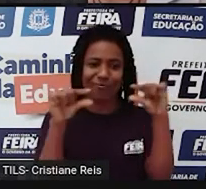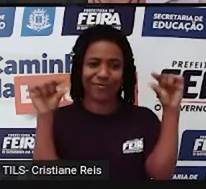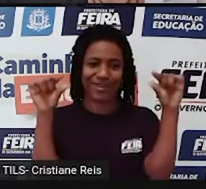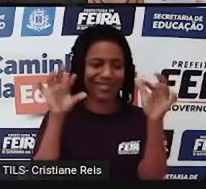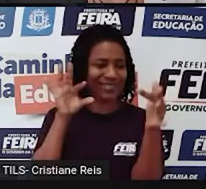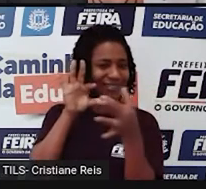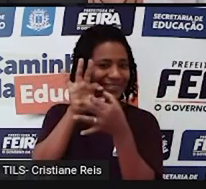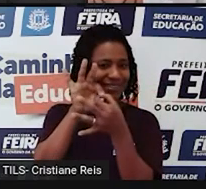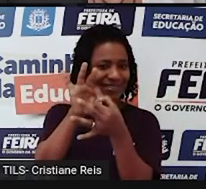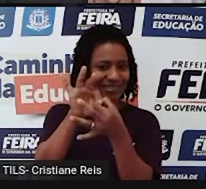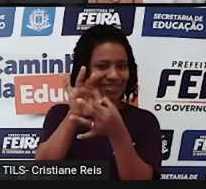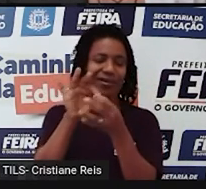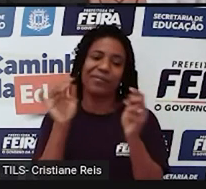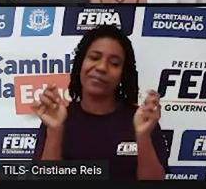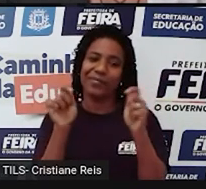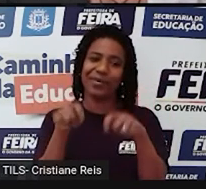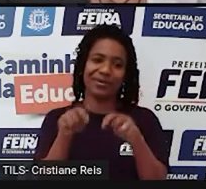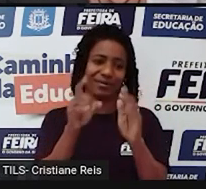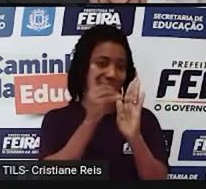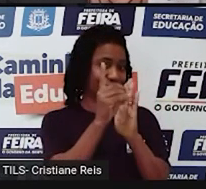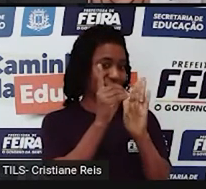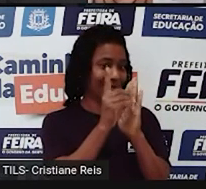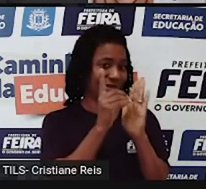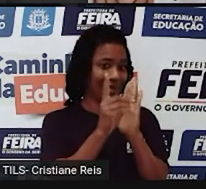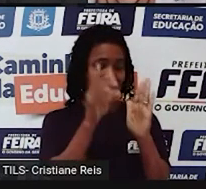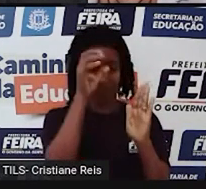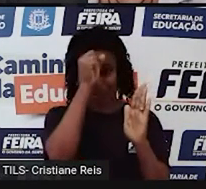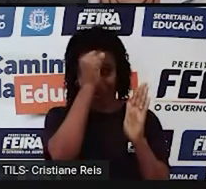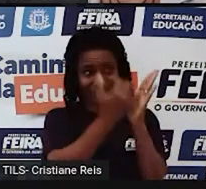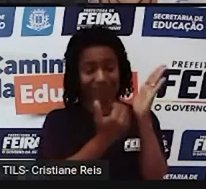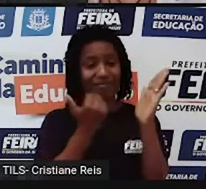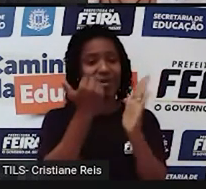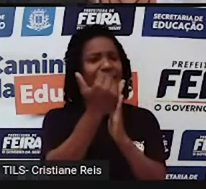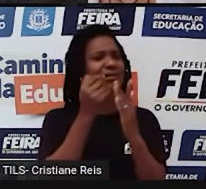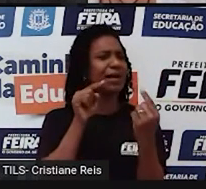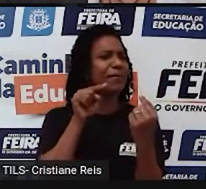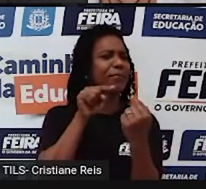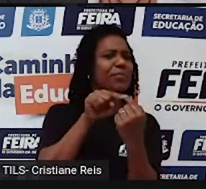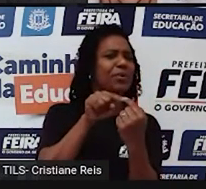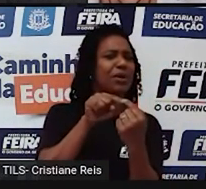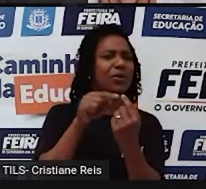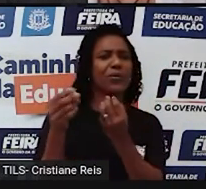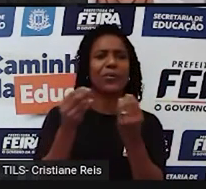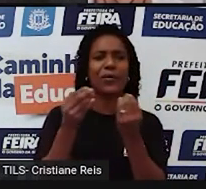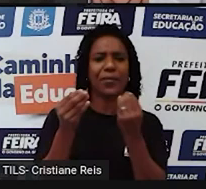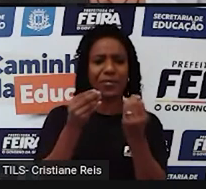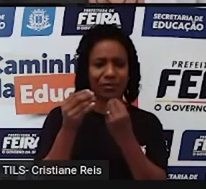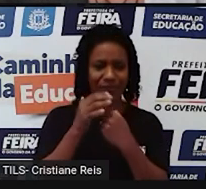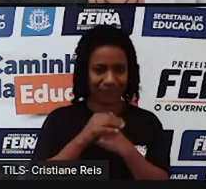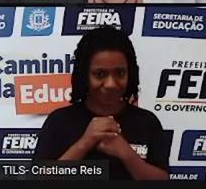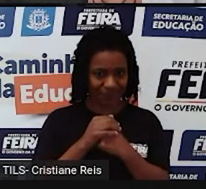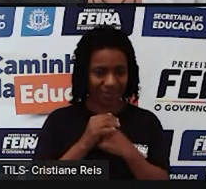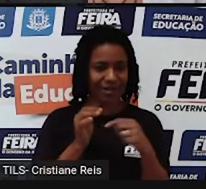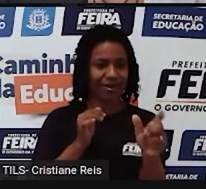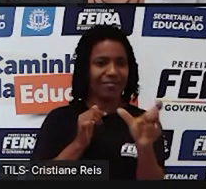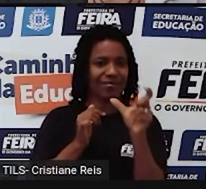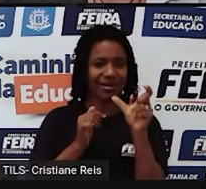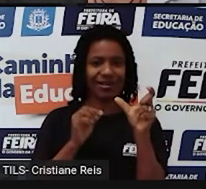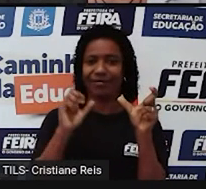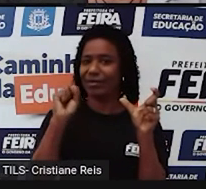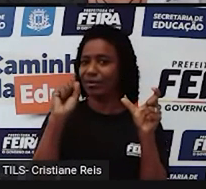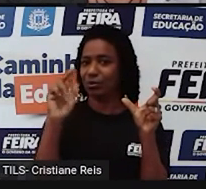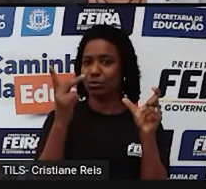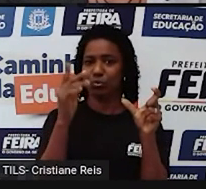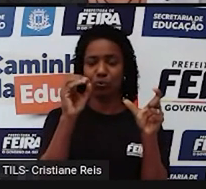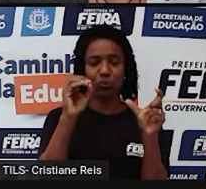vocabulário ao consultarmos o dicionário Observem que a palavra skill ela pode ser combinada com outras